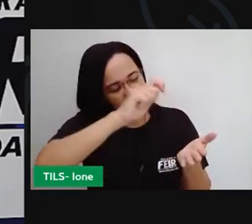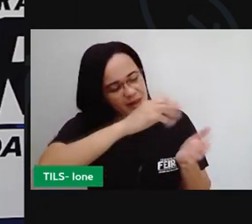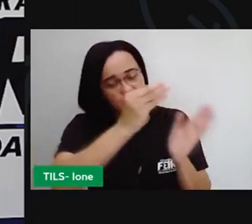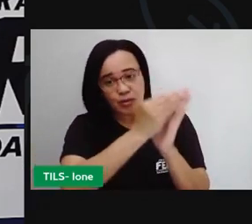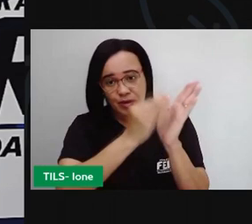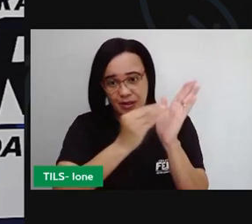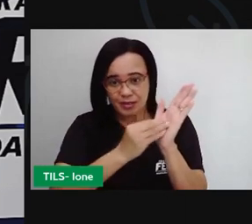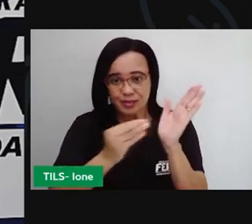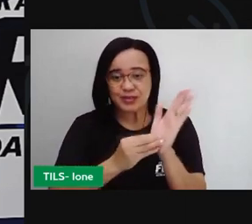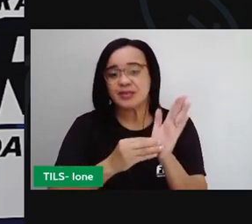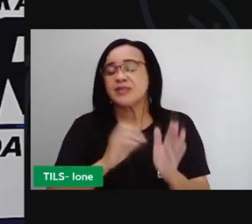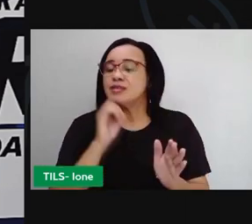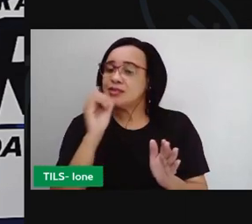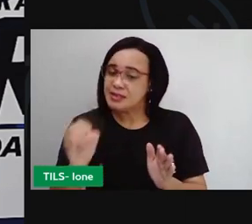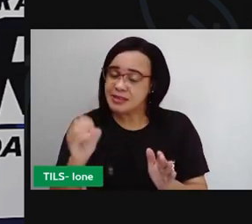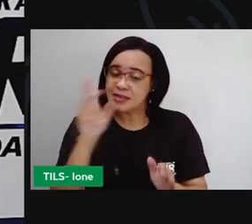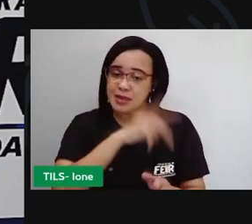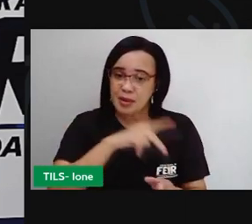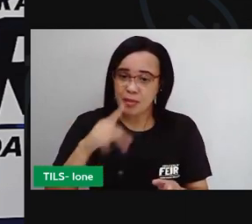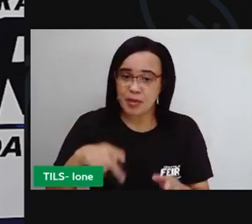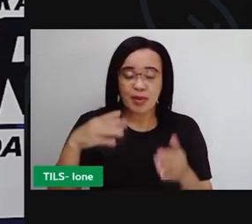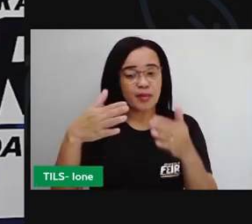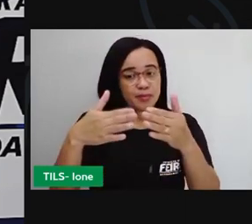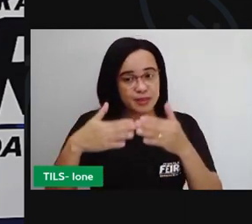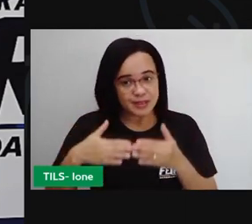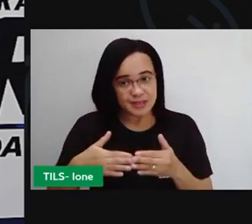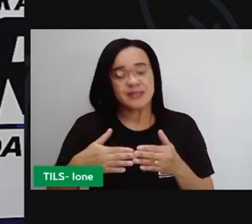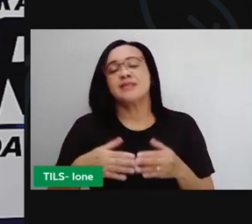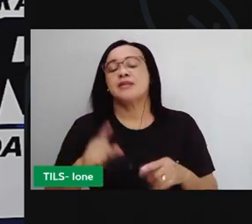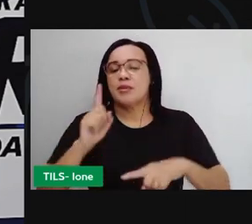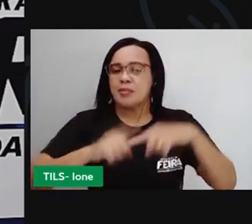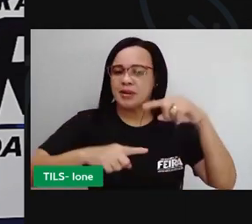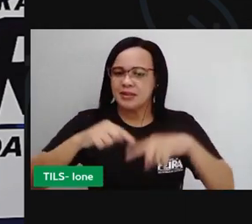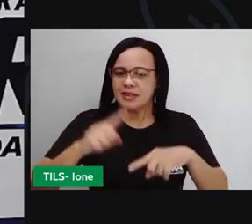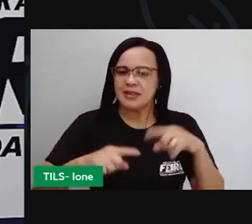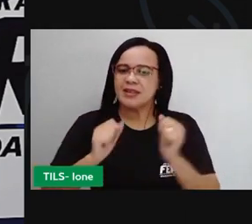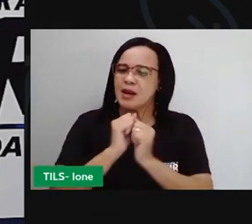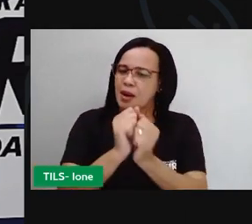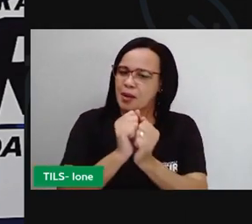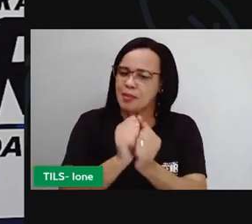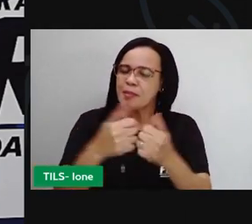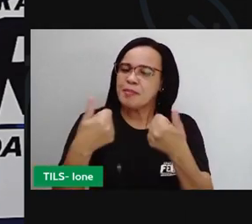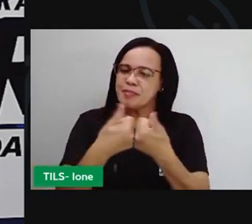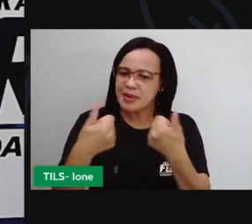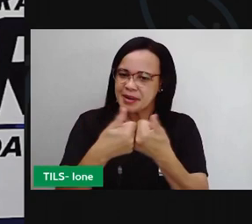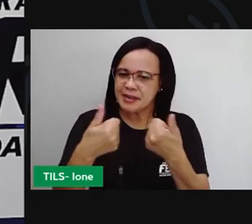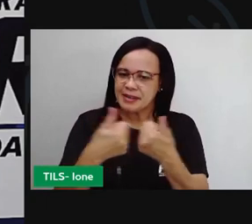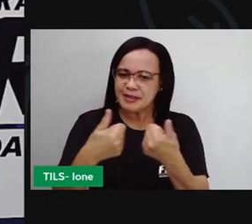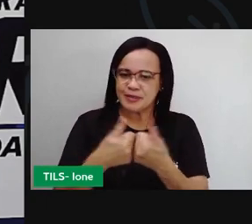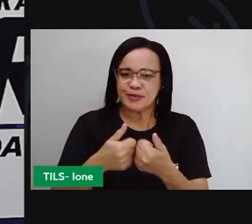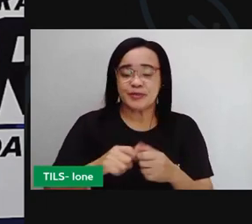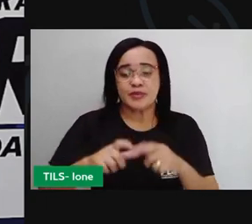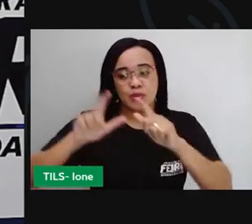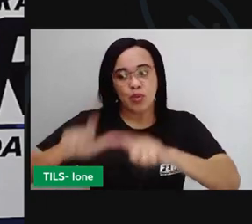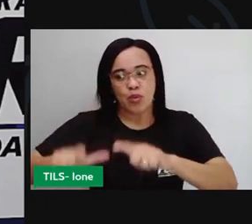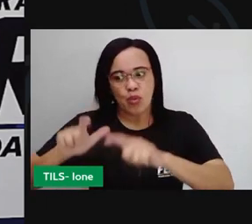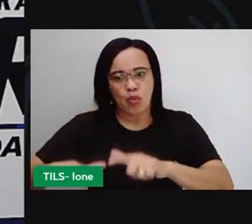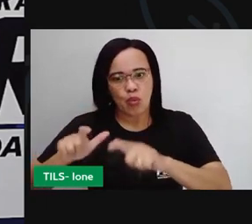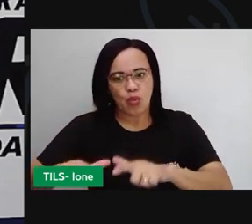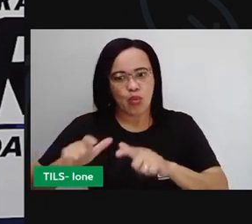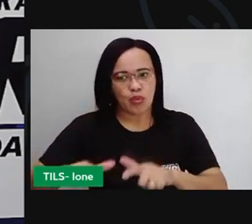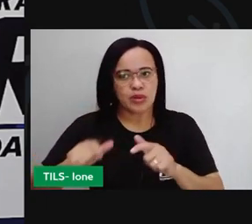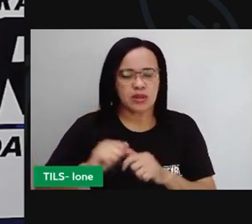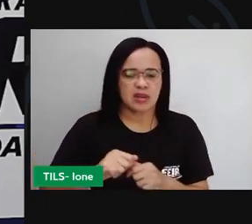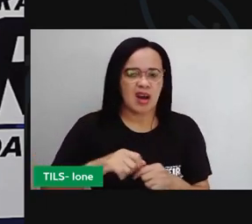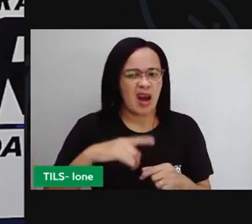também que anotem algo, é bom que esteja já com o material em mãos. Se estiver num lugar aí que esteja distraindo você, então, também, ó,